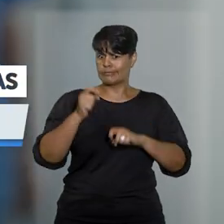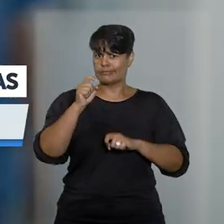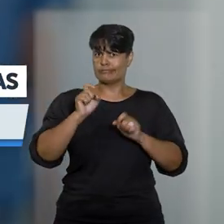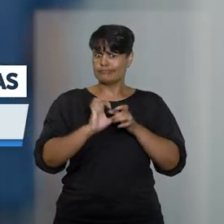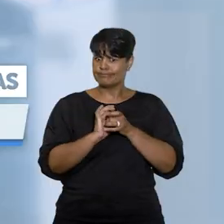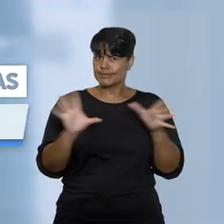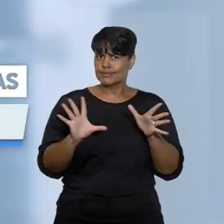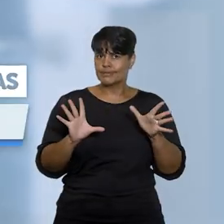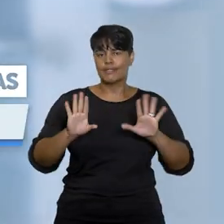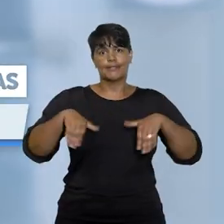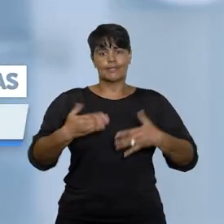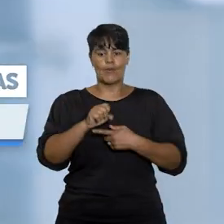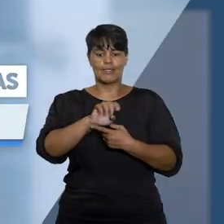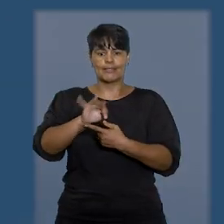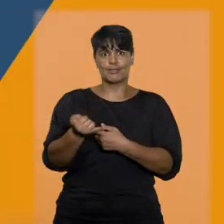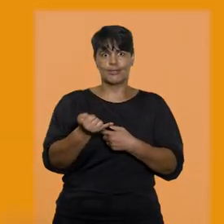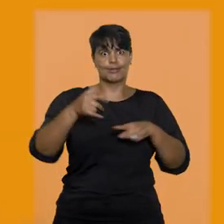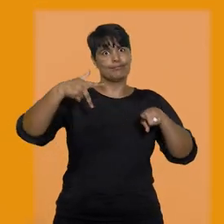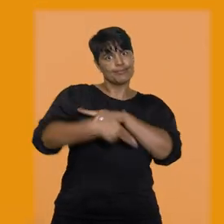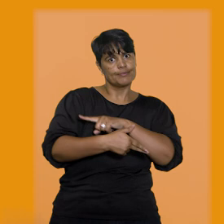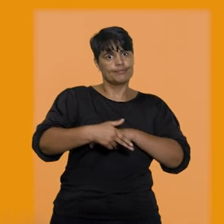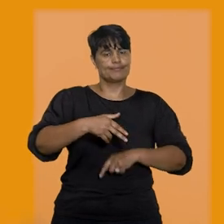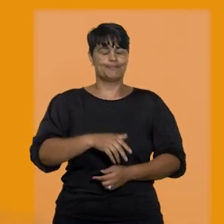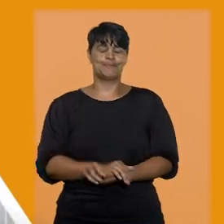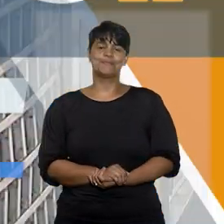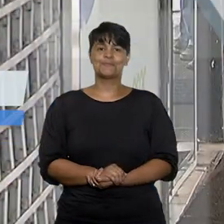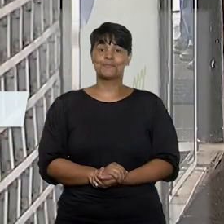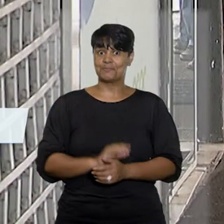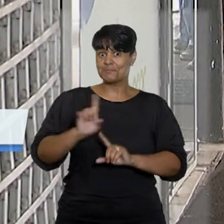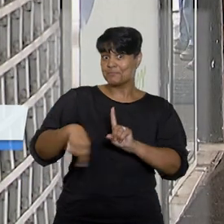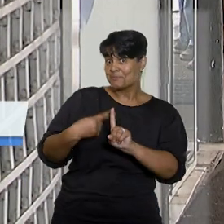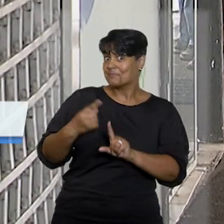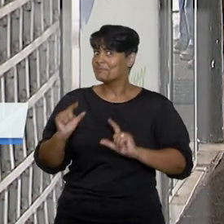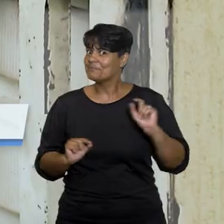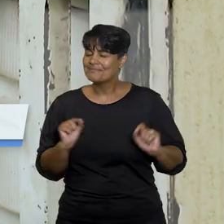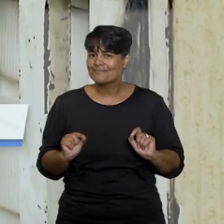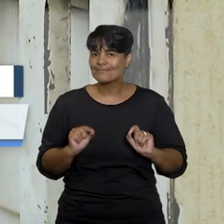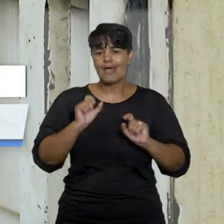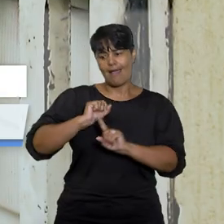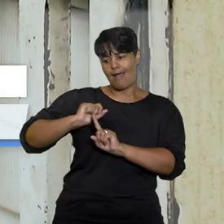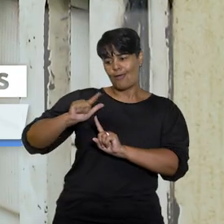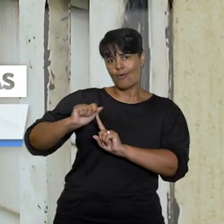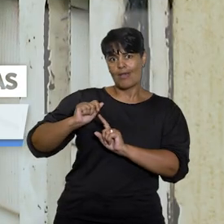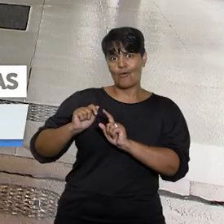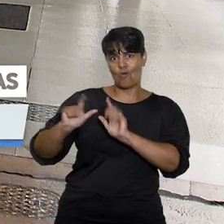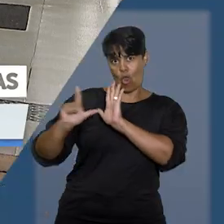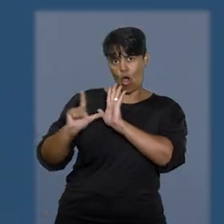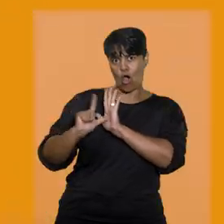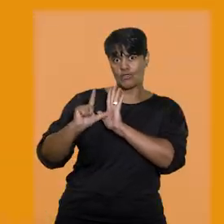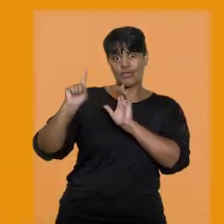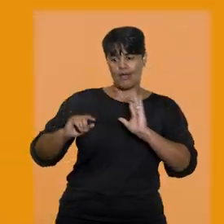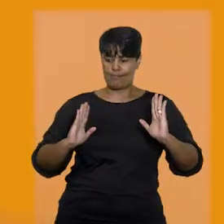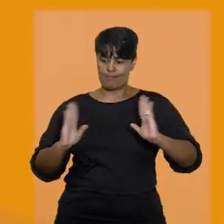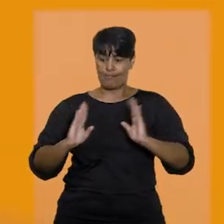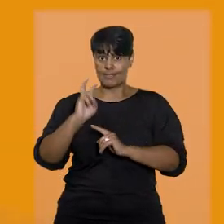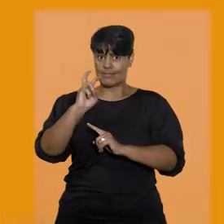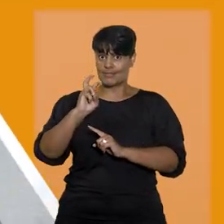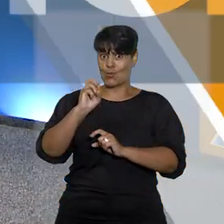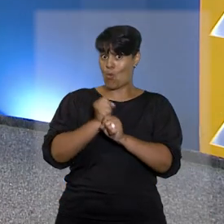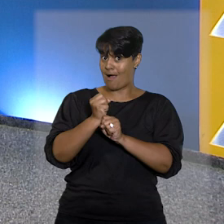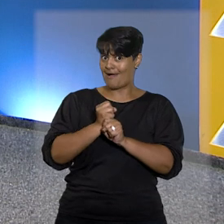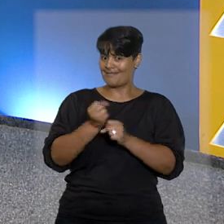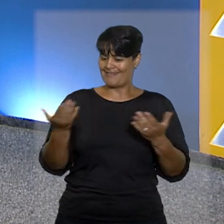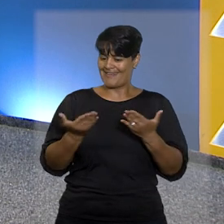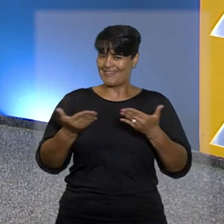a trancar ação penal por aborto. E mais, prazo de renovação de aluguel comercial é de 5 anos.